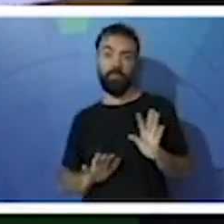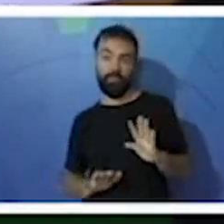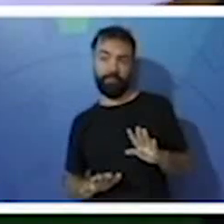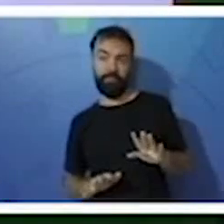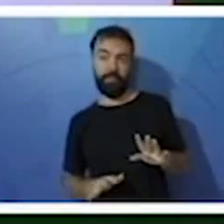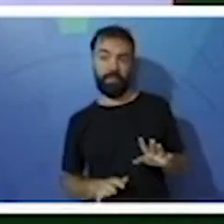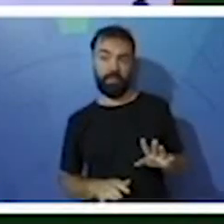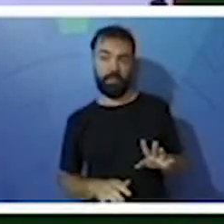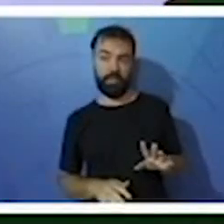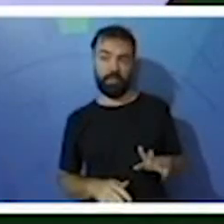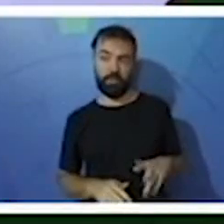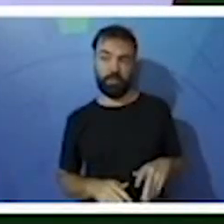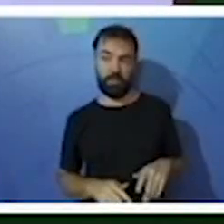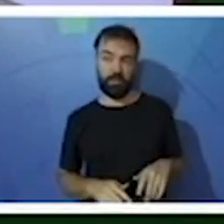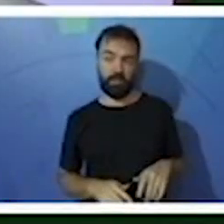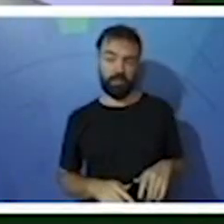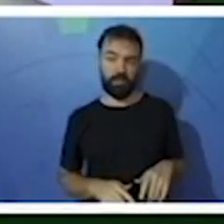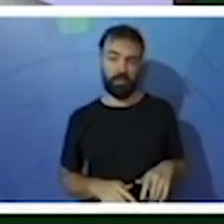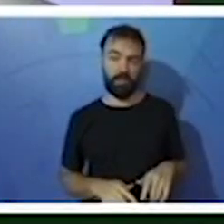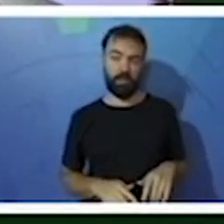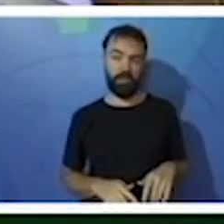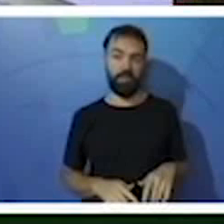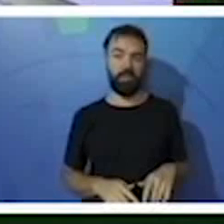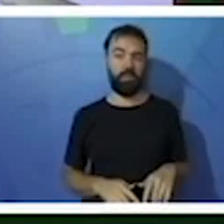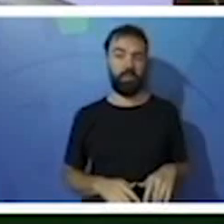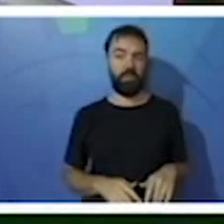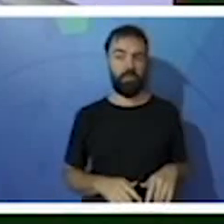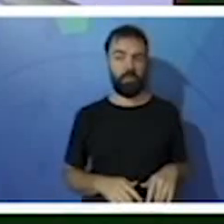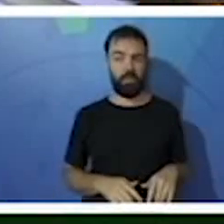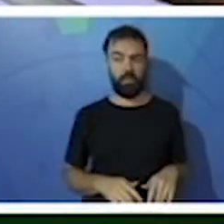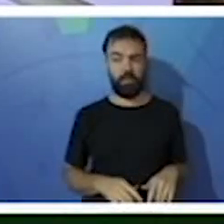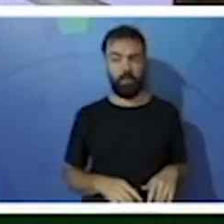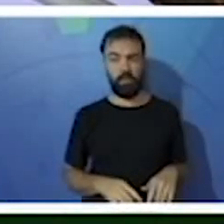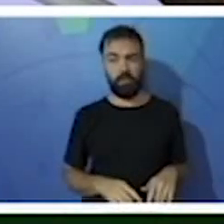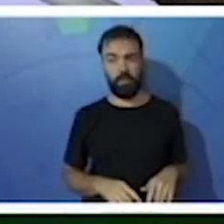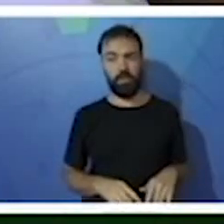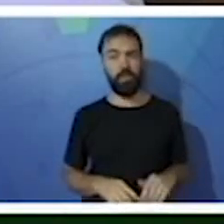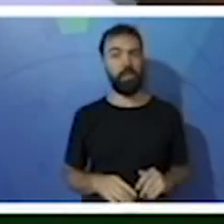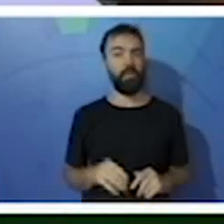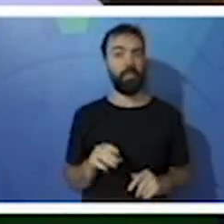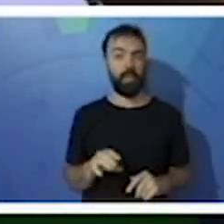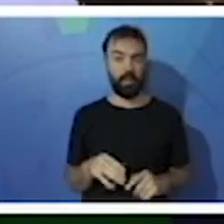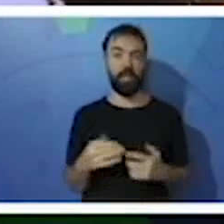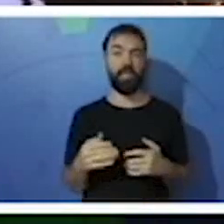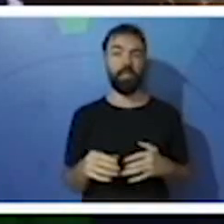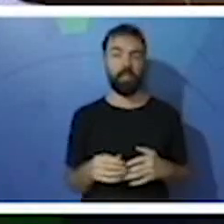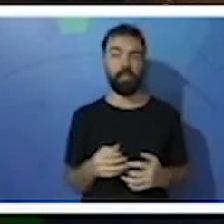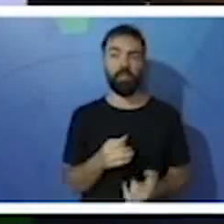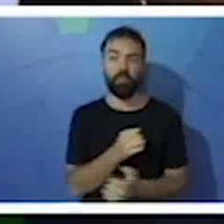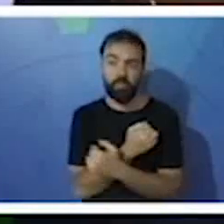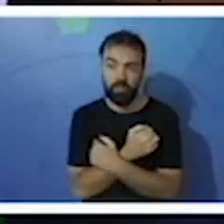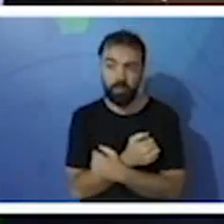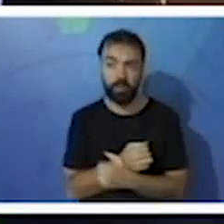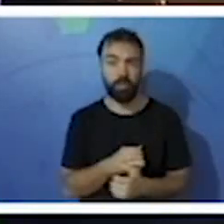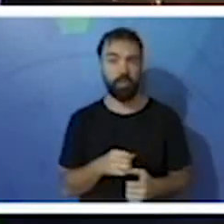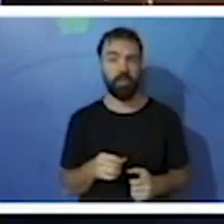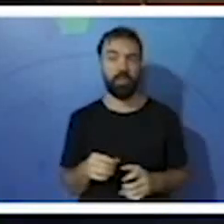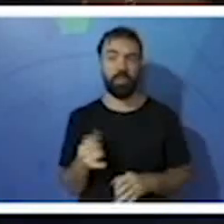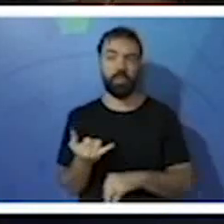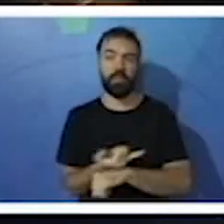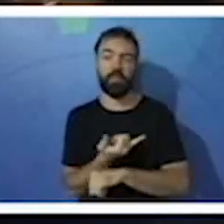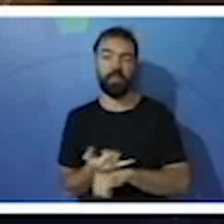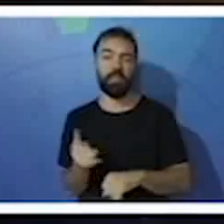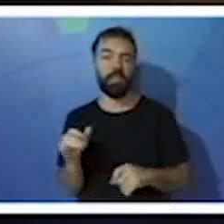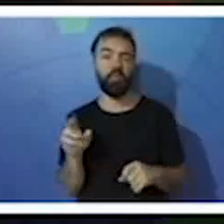recursos não são suficientes para livrá-lo do frio, a estratégia que eles usam, crianças, eles